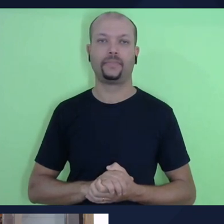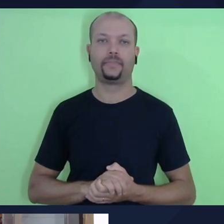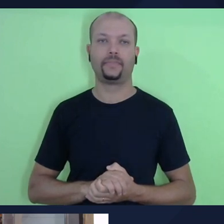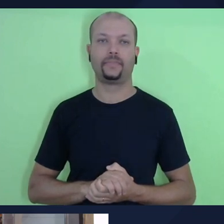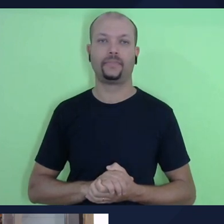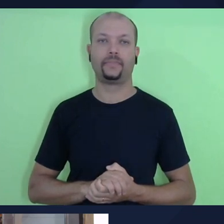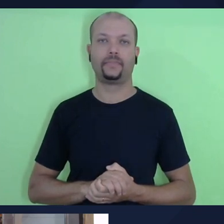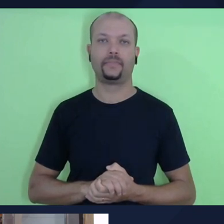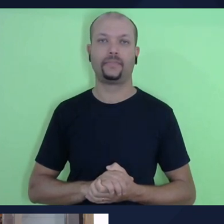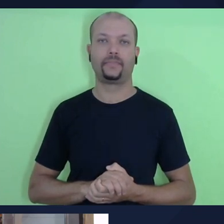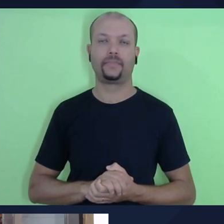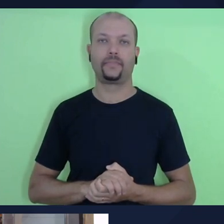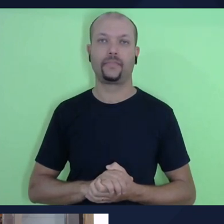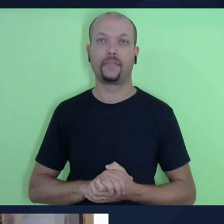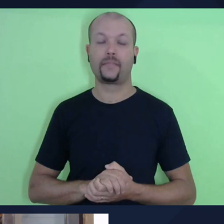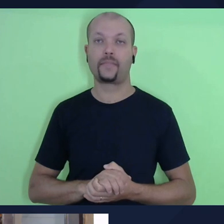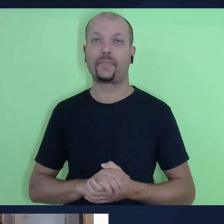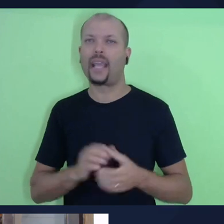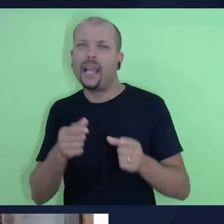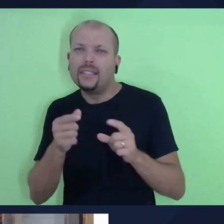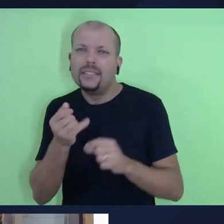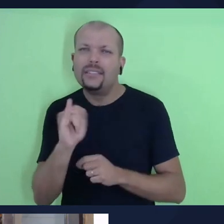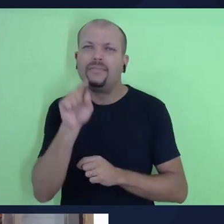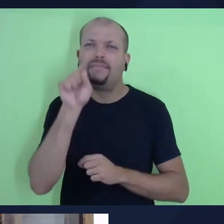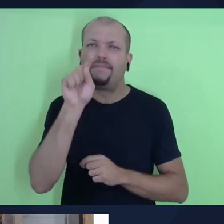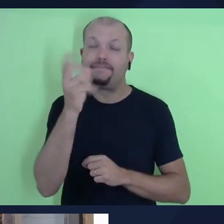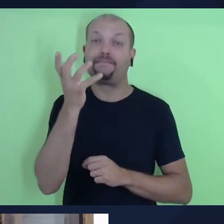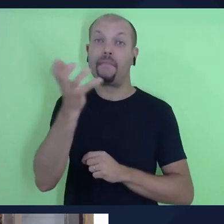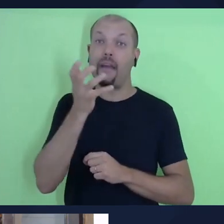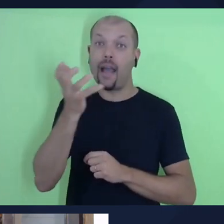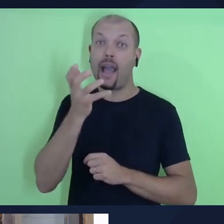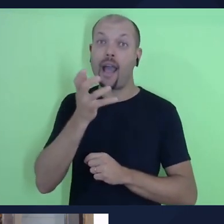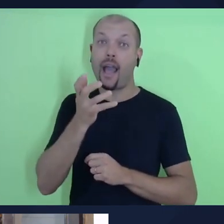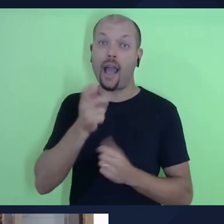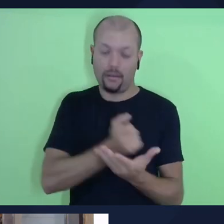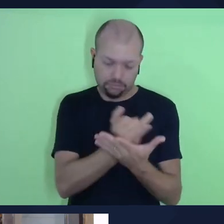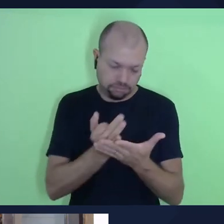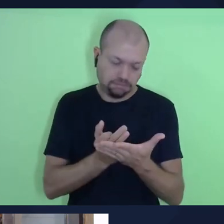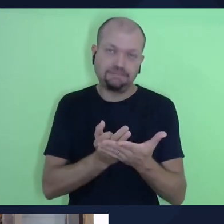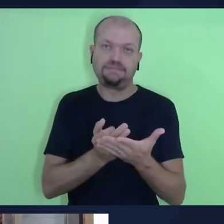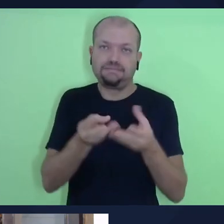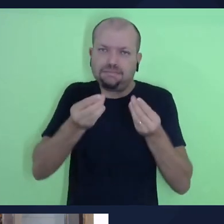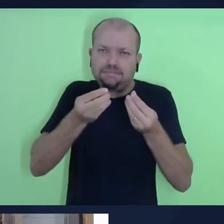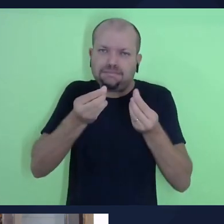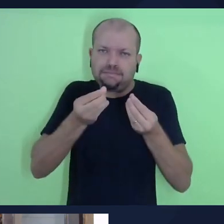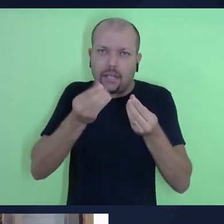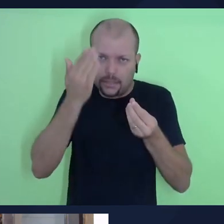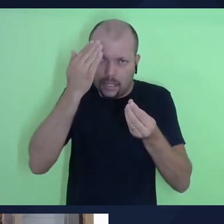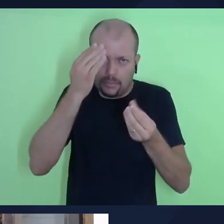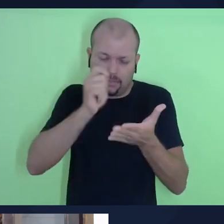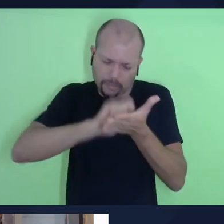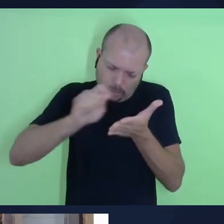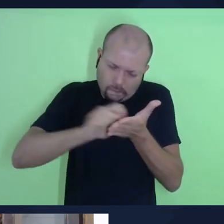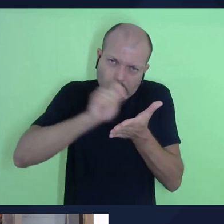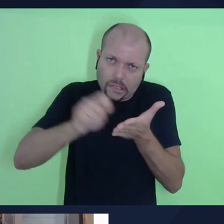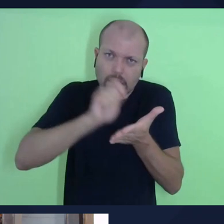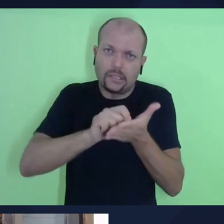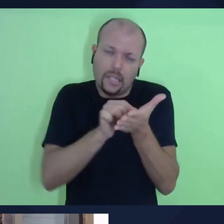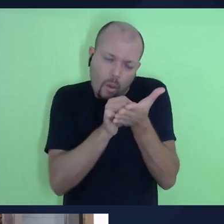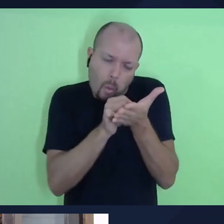adultos. Mas se você quiser adquirir o guia de estudos físico para escrever, sublinhar,